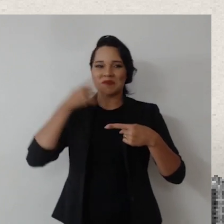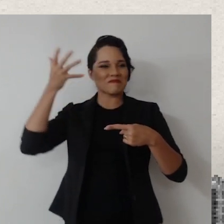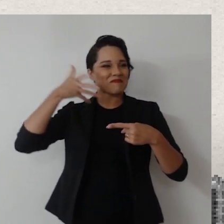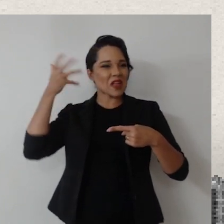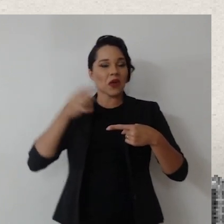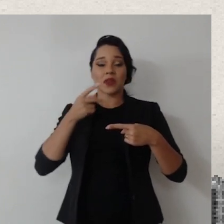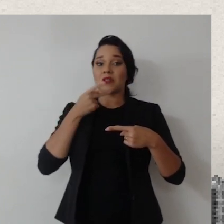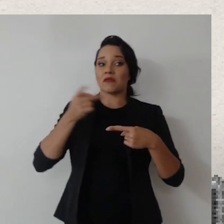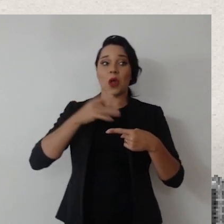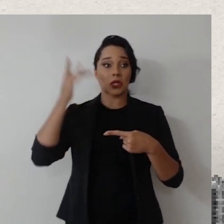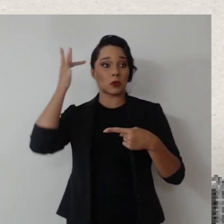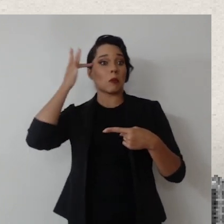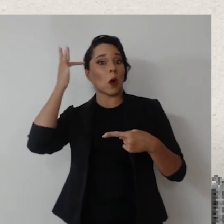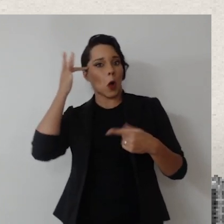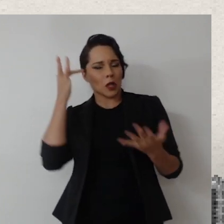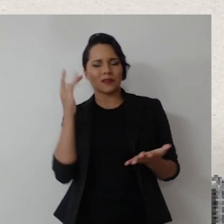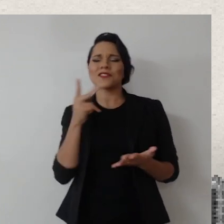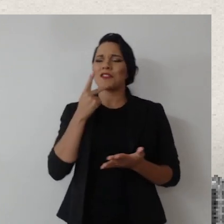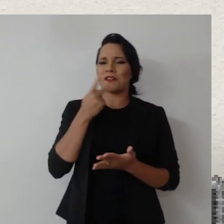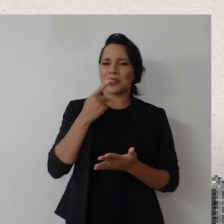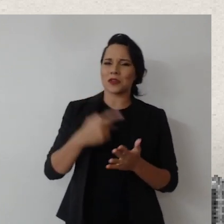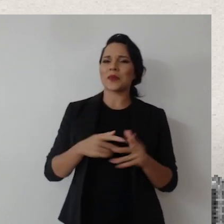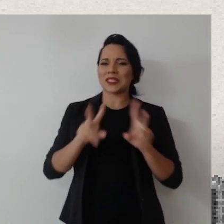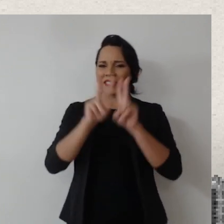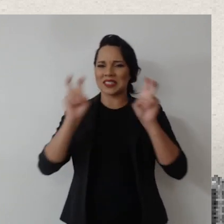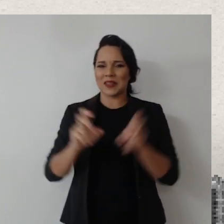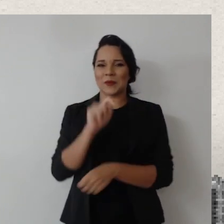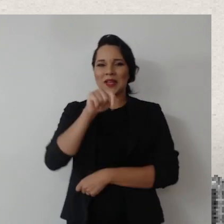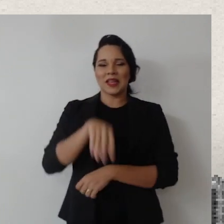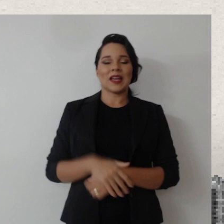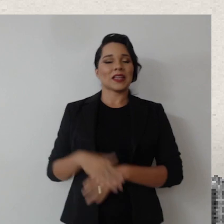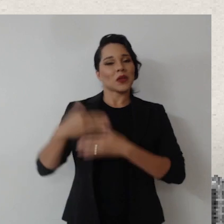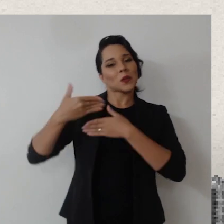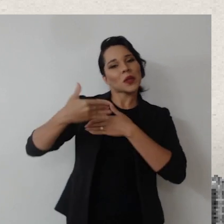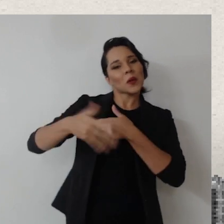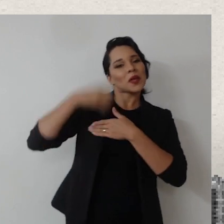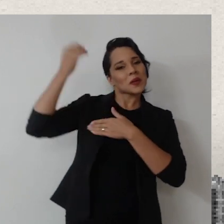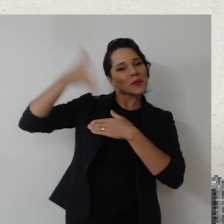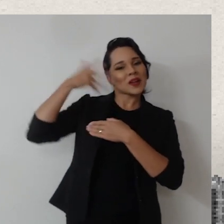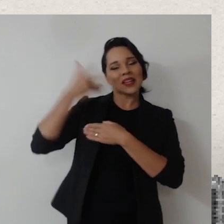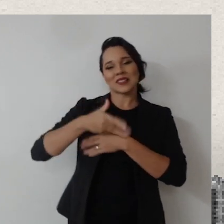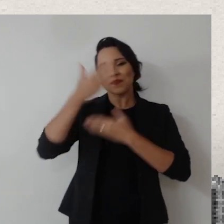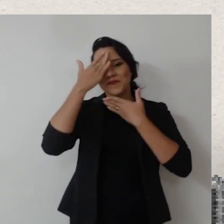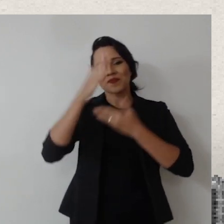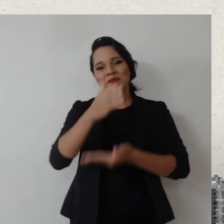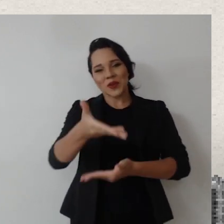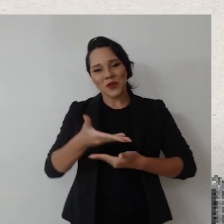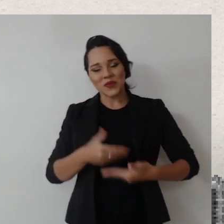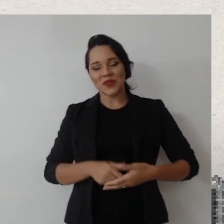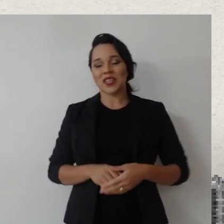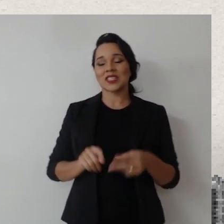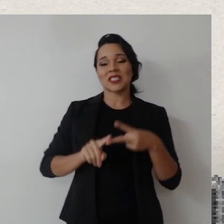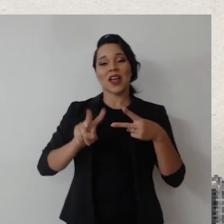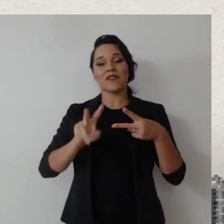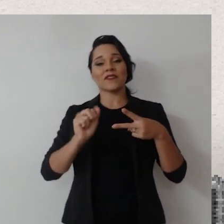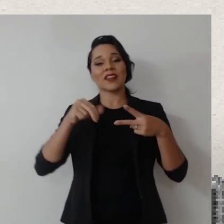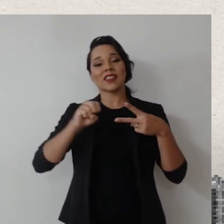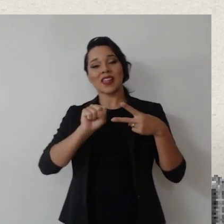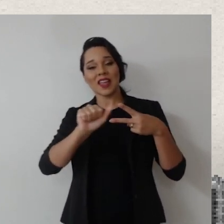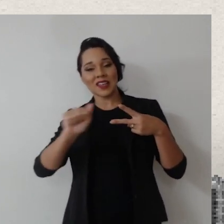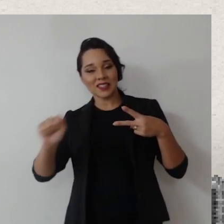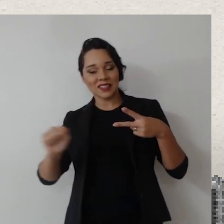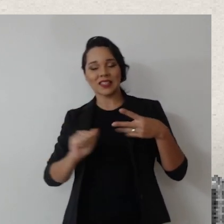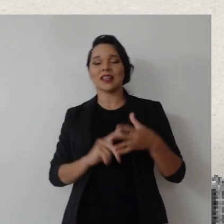principalmente quando ele falou de modismo. Acho que a vai abordar isso aí no decorrer da palestra. Agradecer o convite à Vanessa, ao TRF.